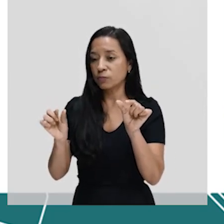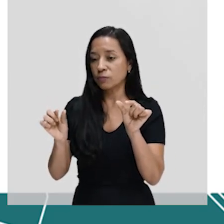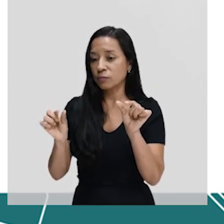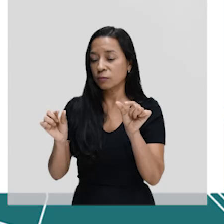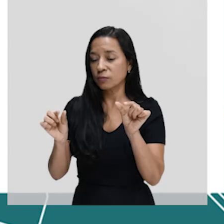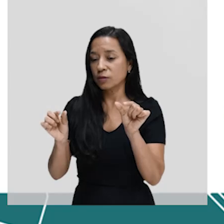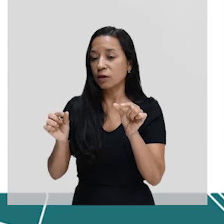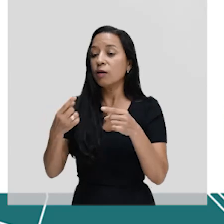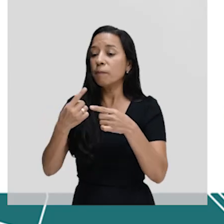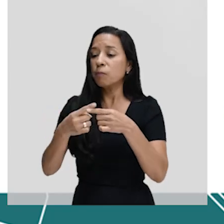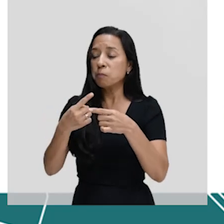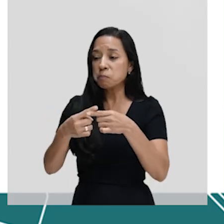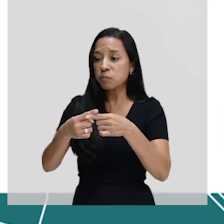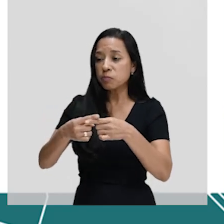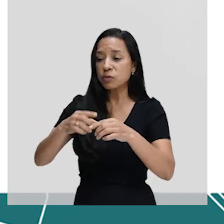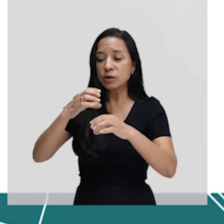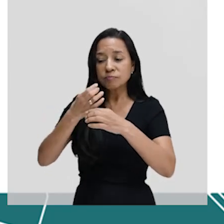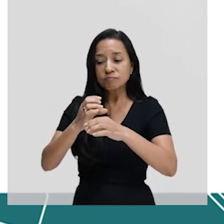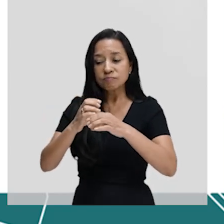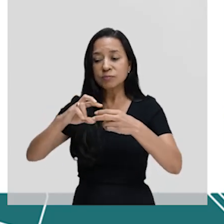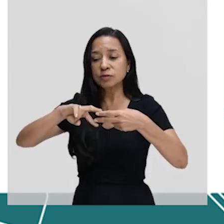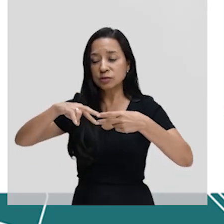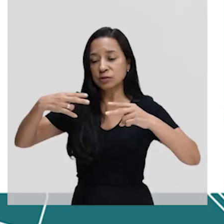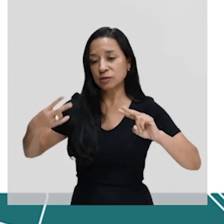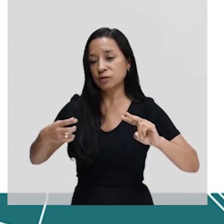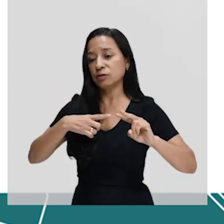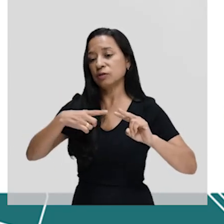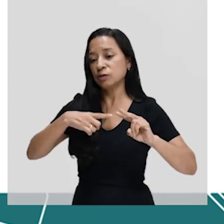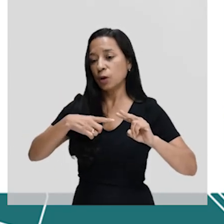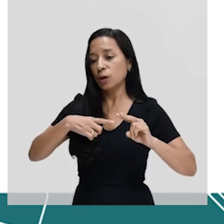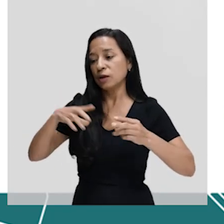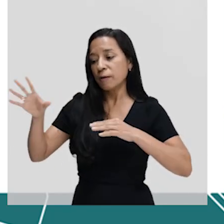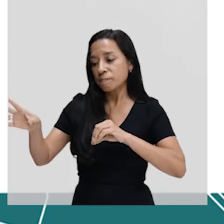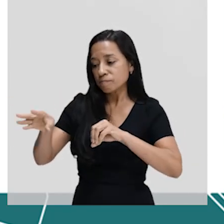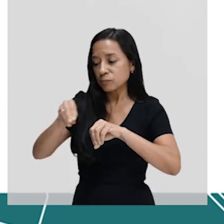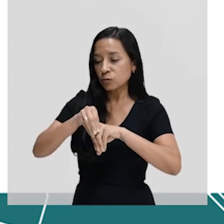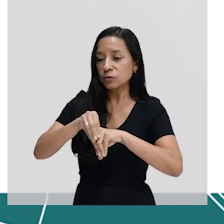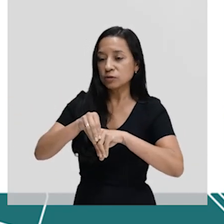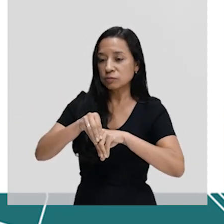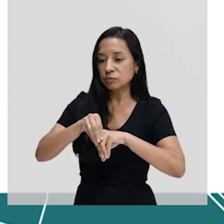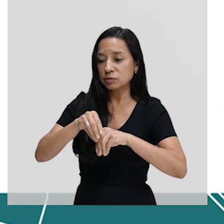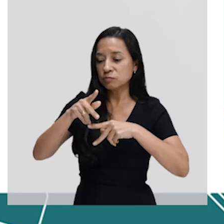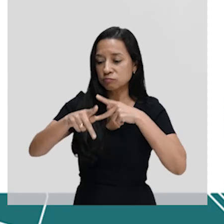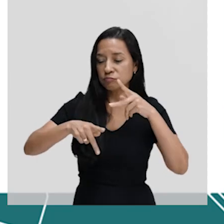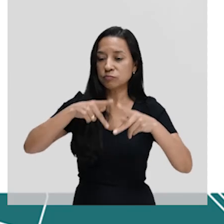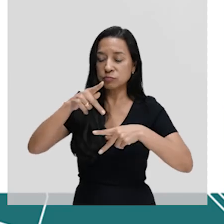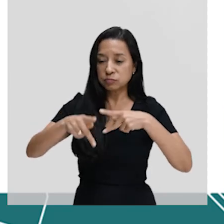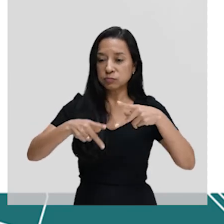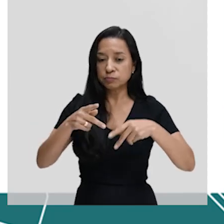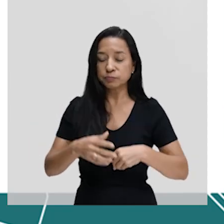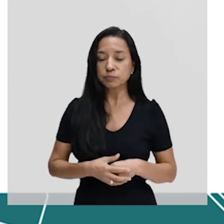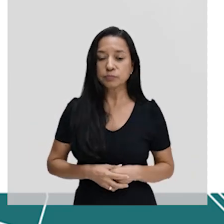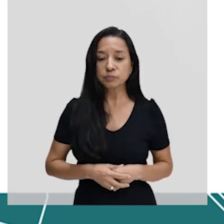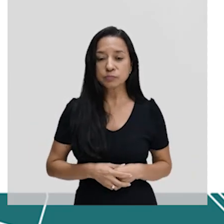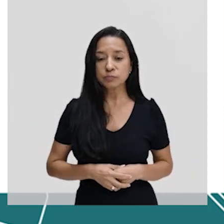que tem trazido esses conhecimentos à população. Esse termo, do grego,